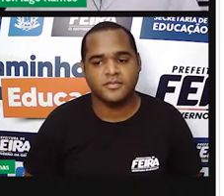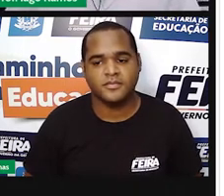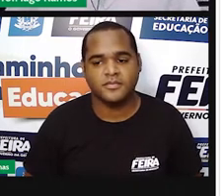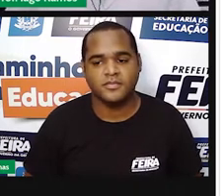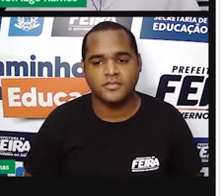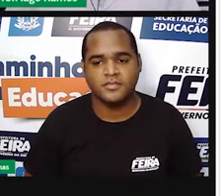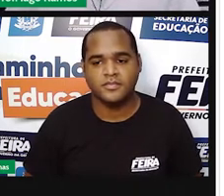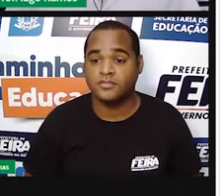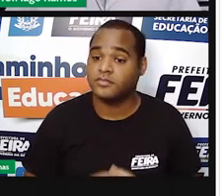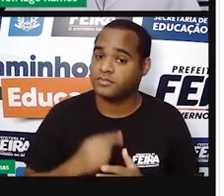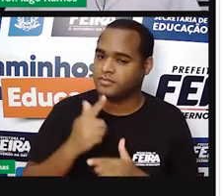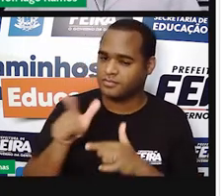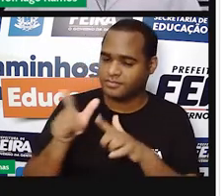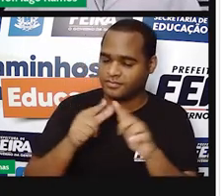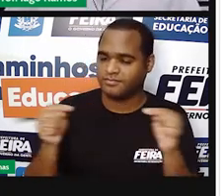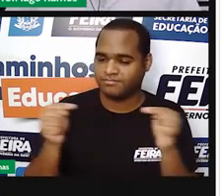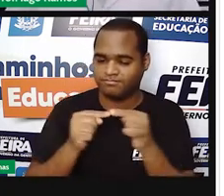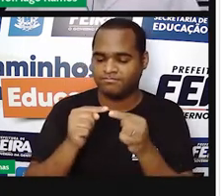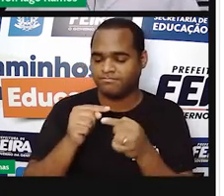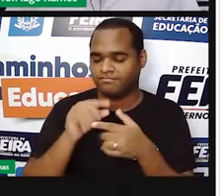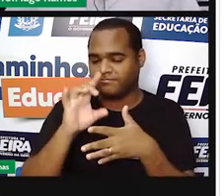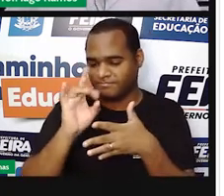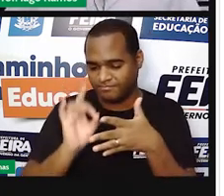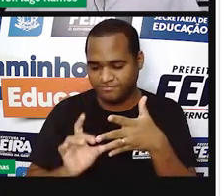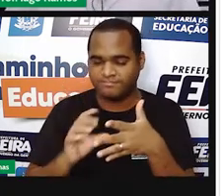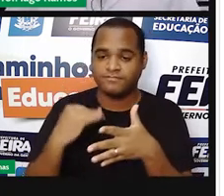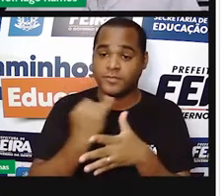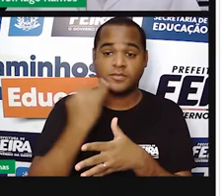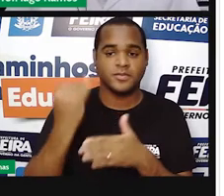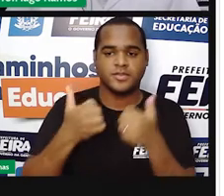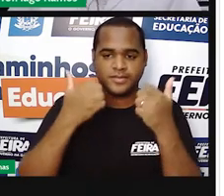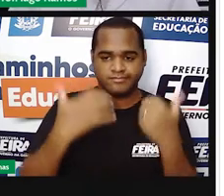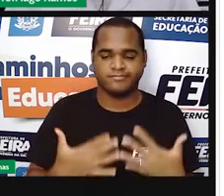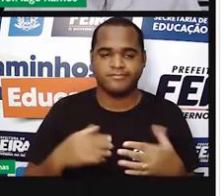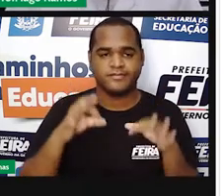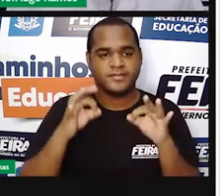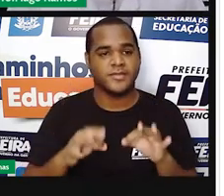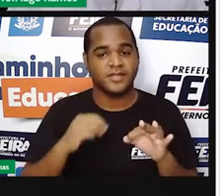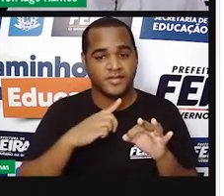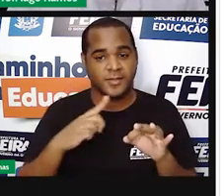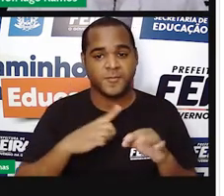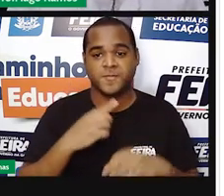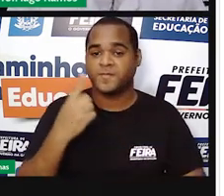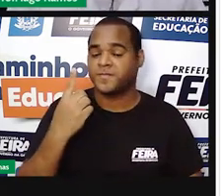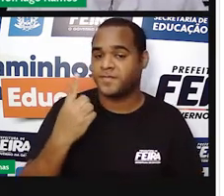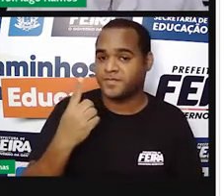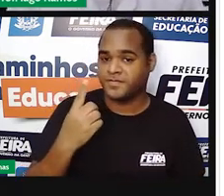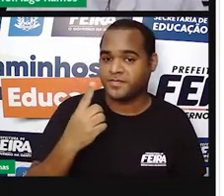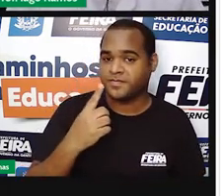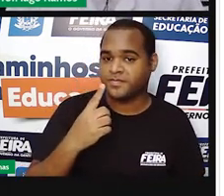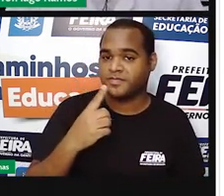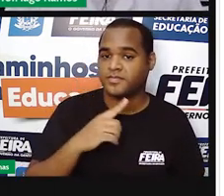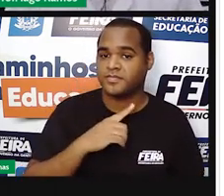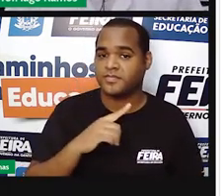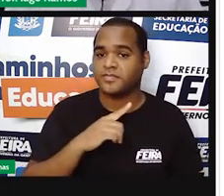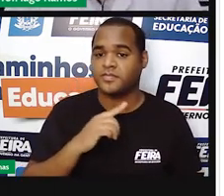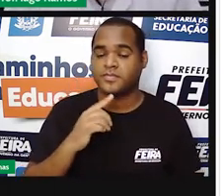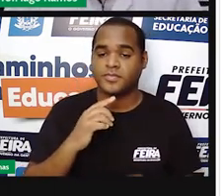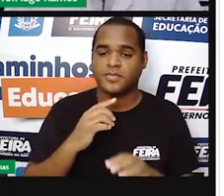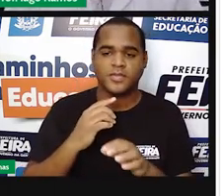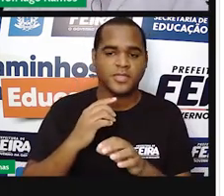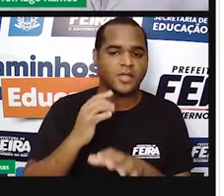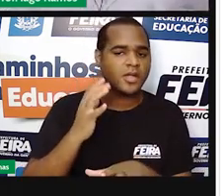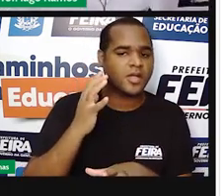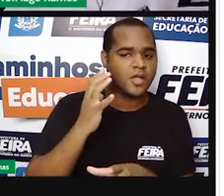Os demais requisitos dimensionais seguem o critério abaixo. Um, né? O comprimento será de 20 módulos.